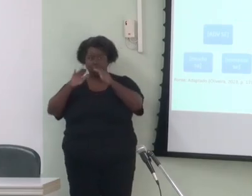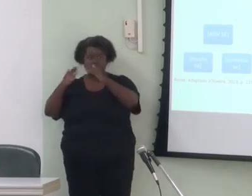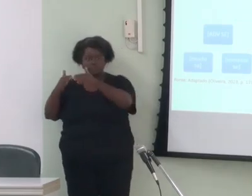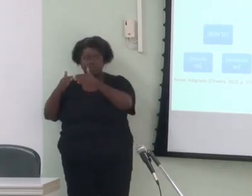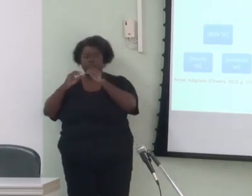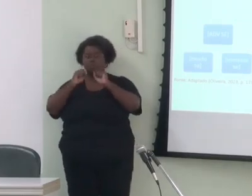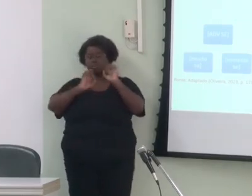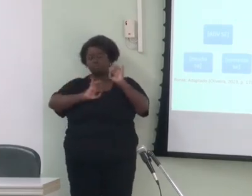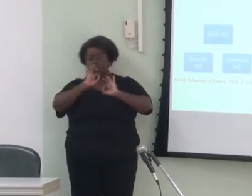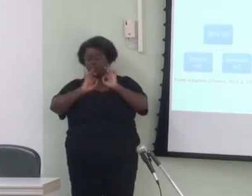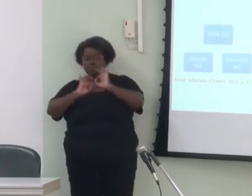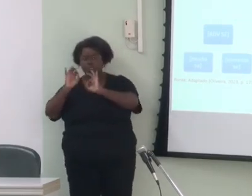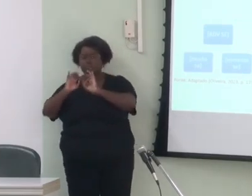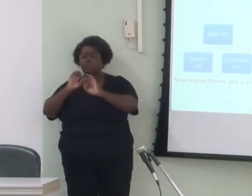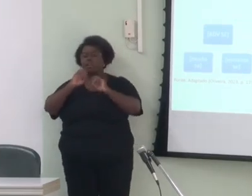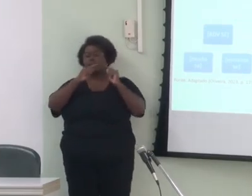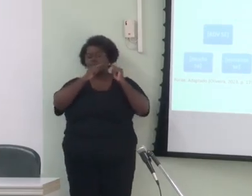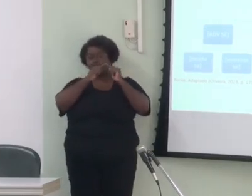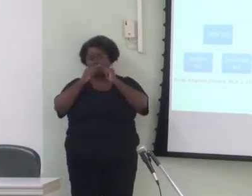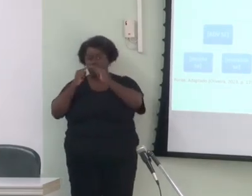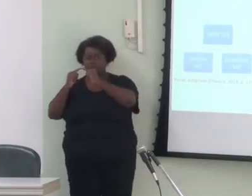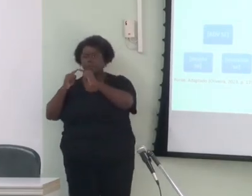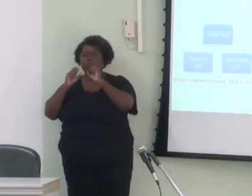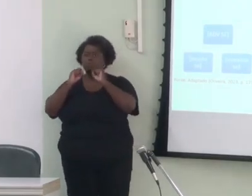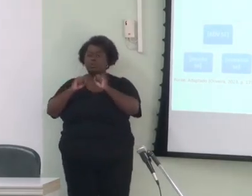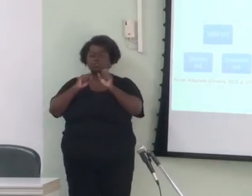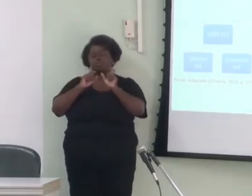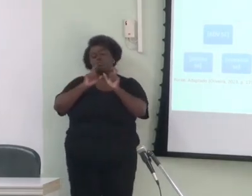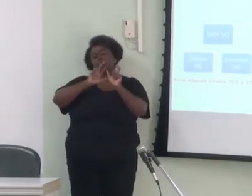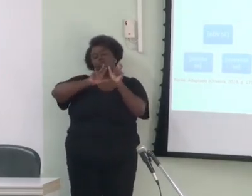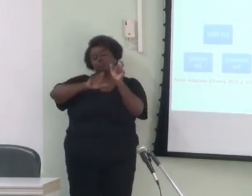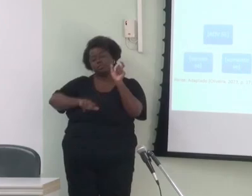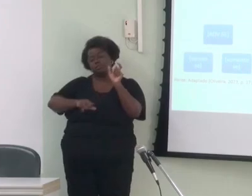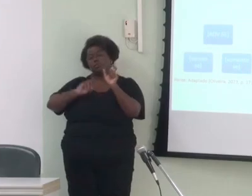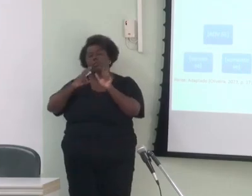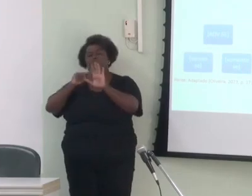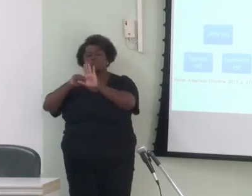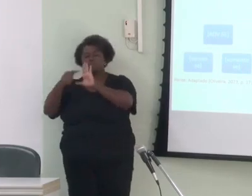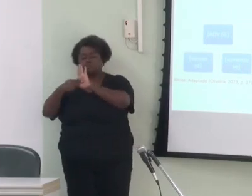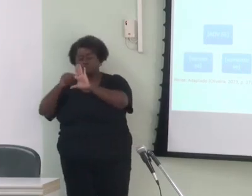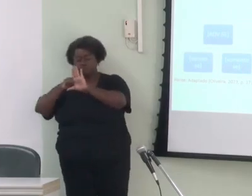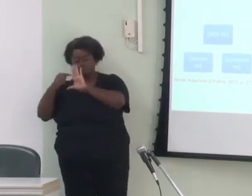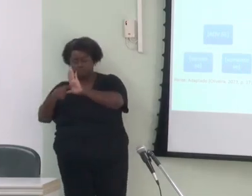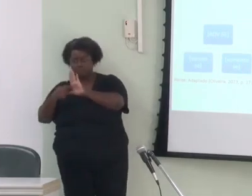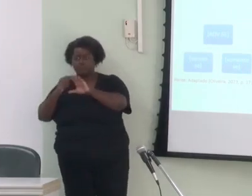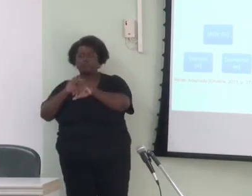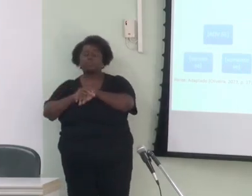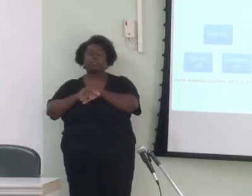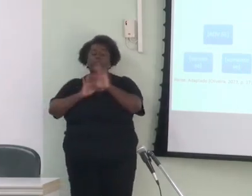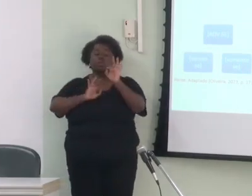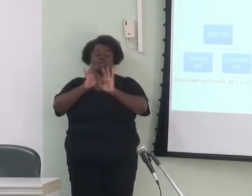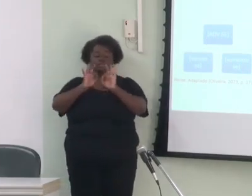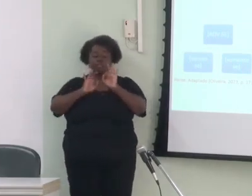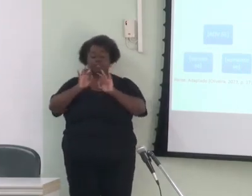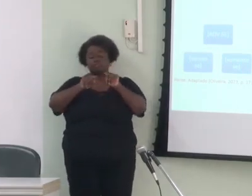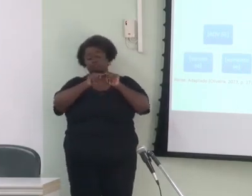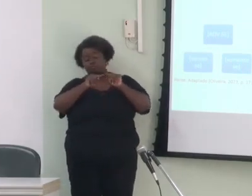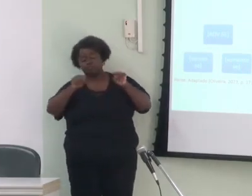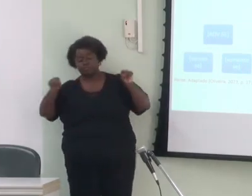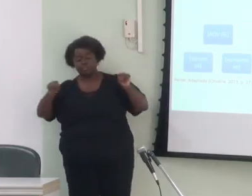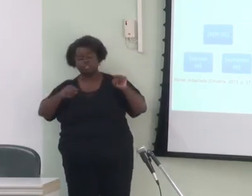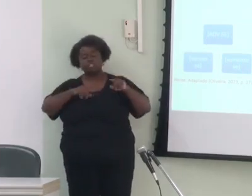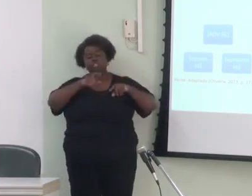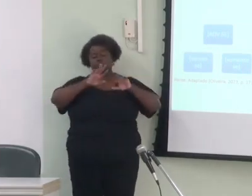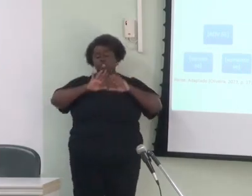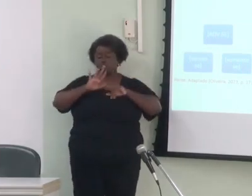de elos associativos que podem ainda ser polissêmicos e metafóricos na organização vertical tanto generalizações